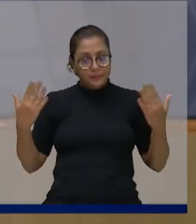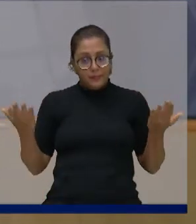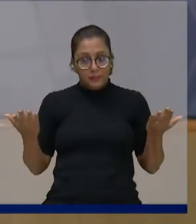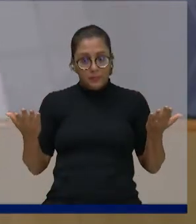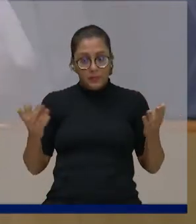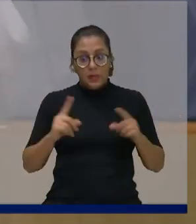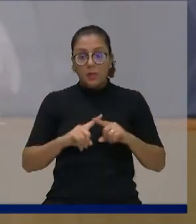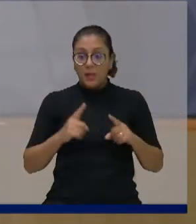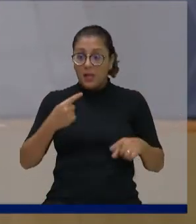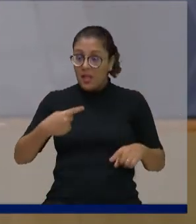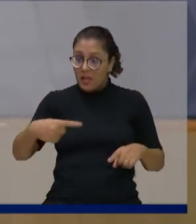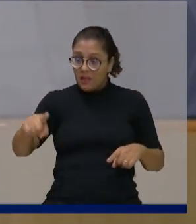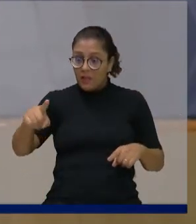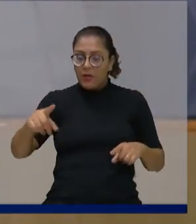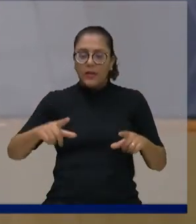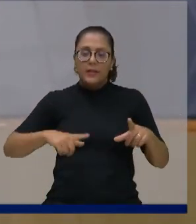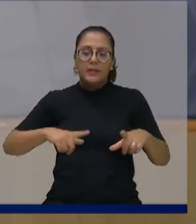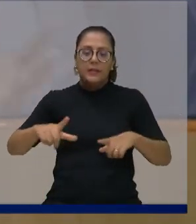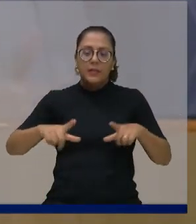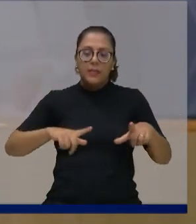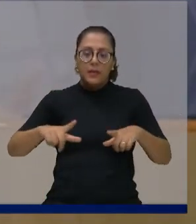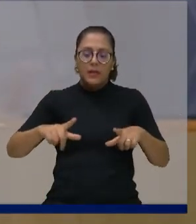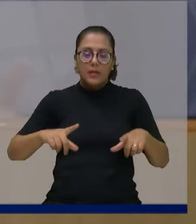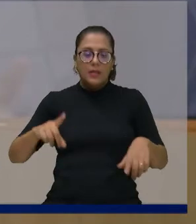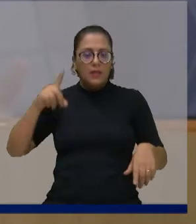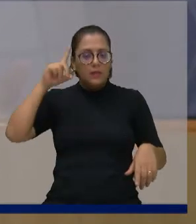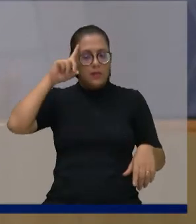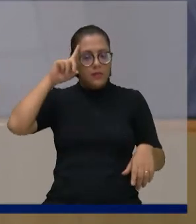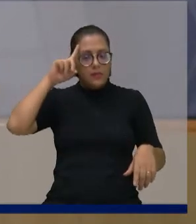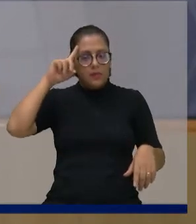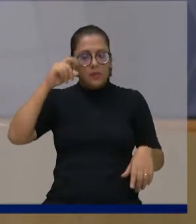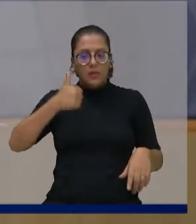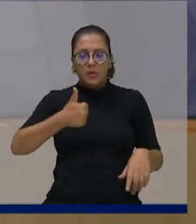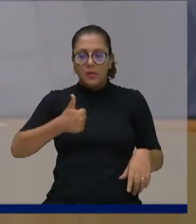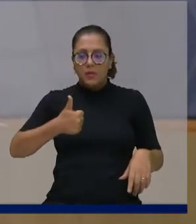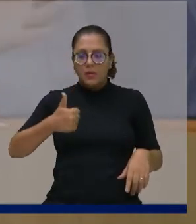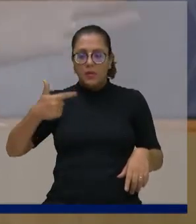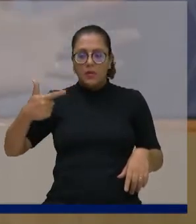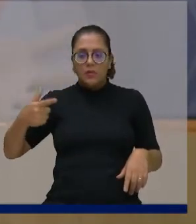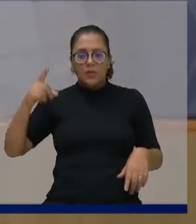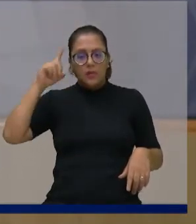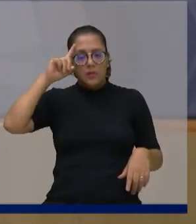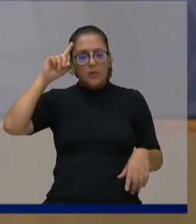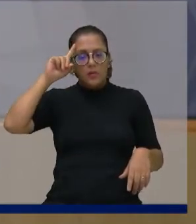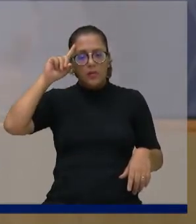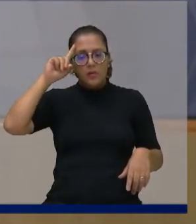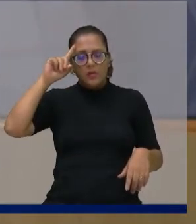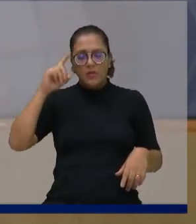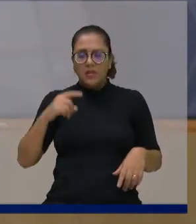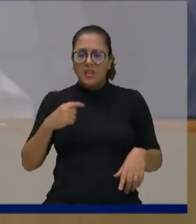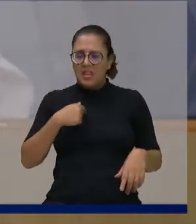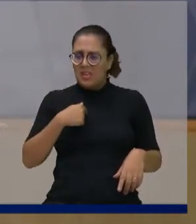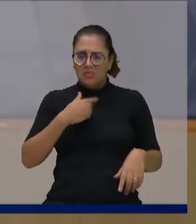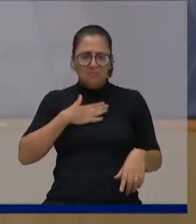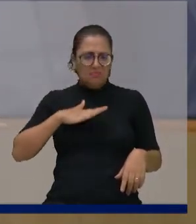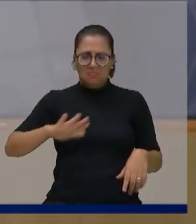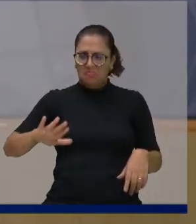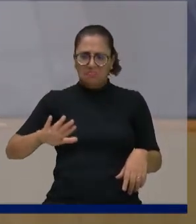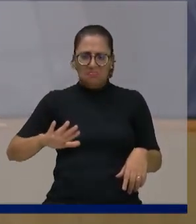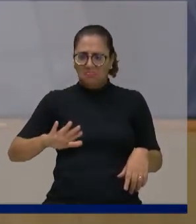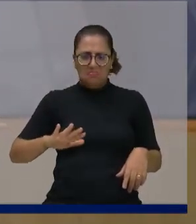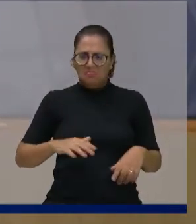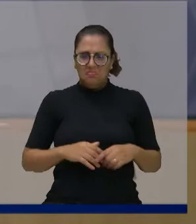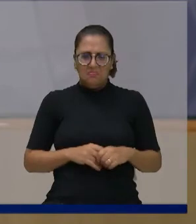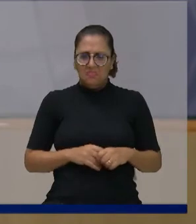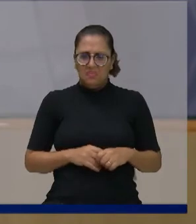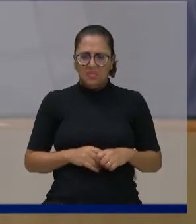trabalho. Você ir para a Índia e ficar 12 dias, é um negócio disso. Para mim, seria uma chatice, desculpa, eu me contou o respeito, é uma chatice danada. Ficar 12 dias na